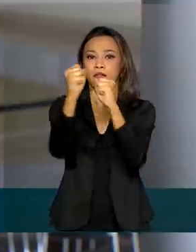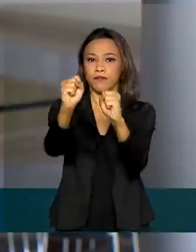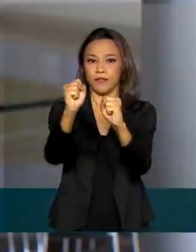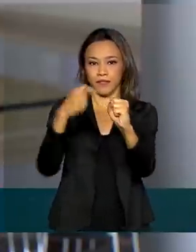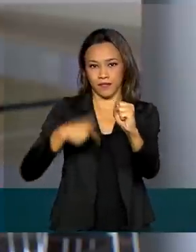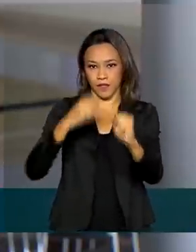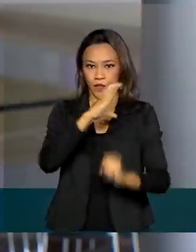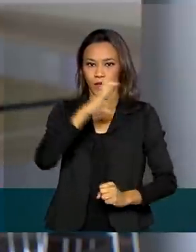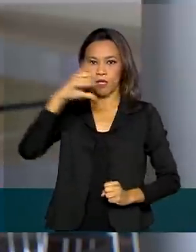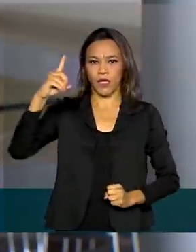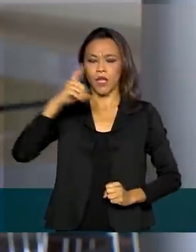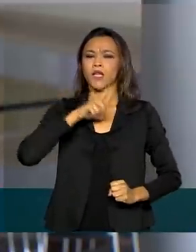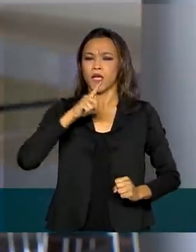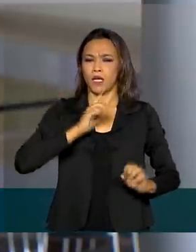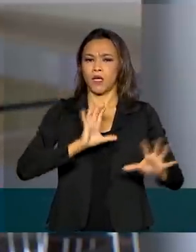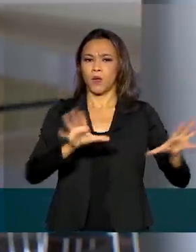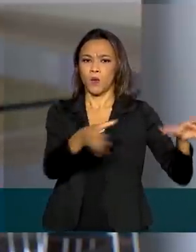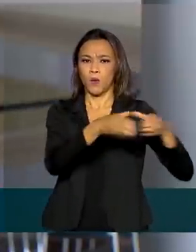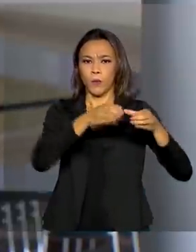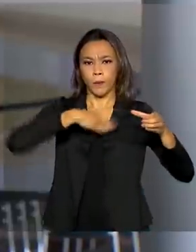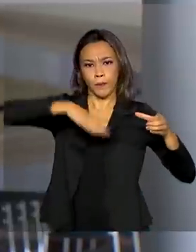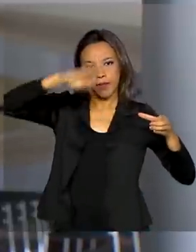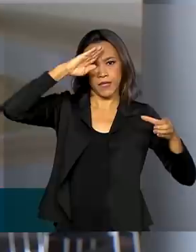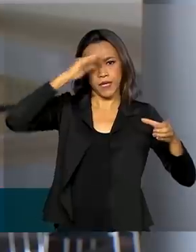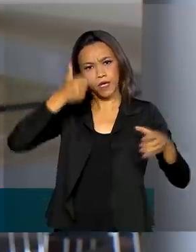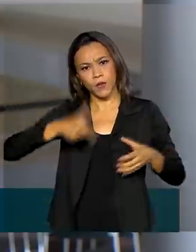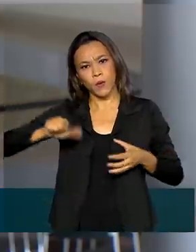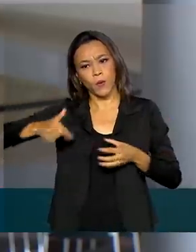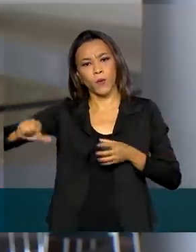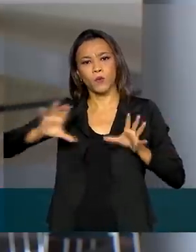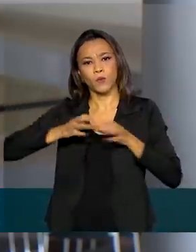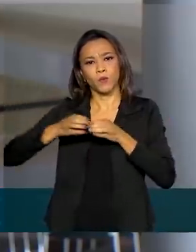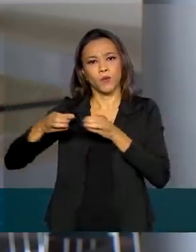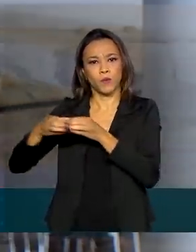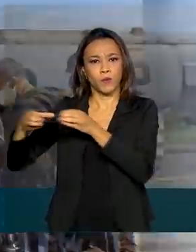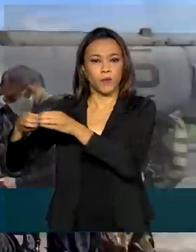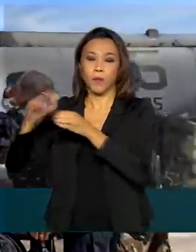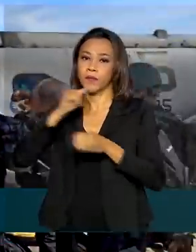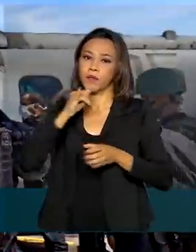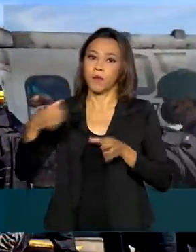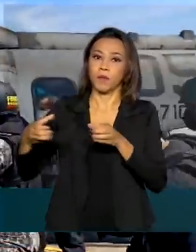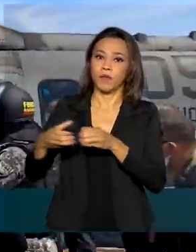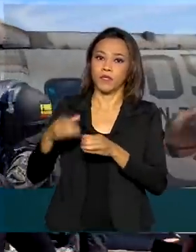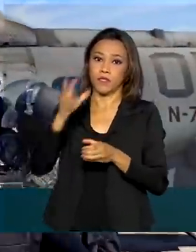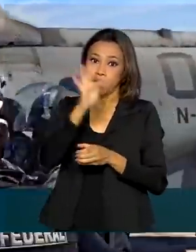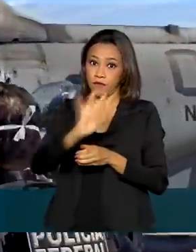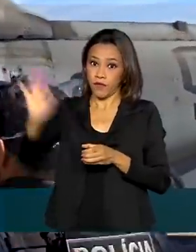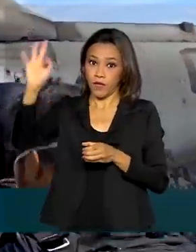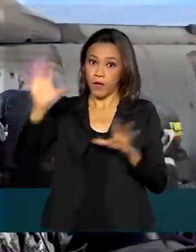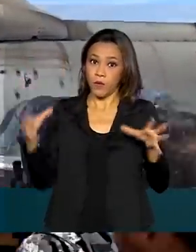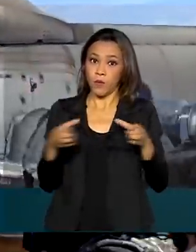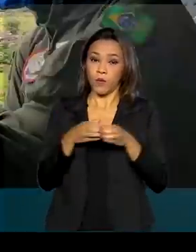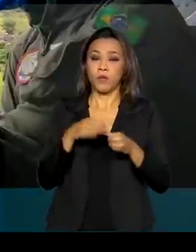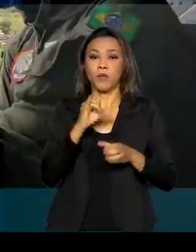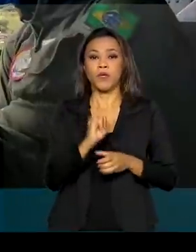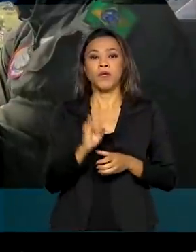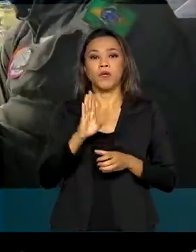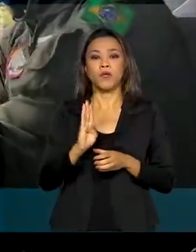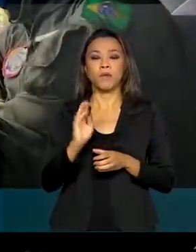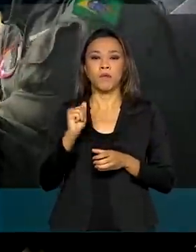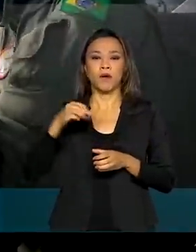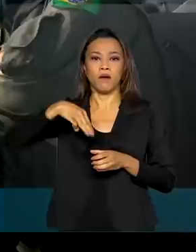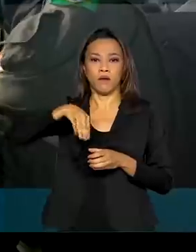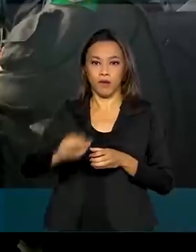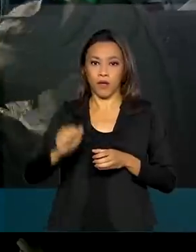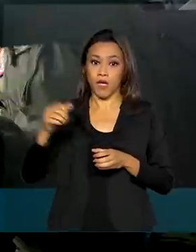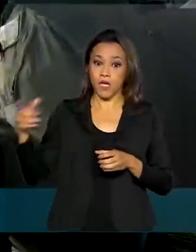de militares das Forças Armadas e agentes de outros órgãos como a Polícia Federal e o IBAMA, por exemplo. Até o momento eles